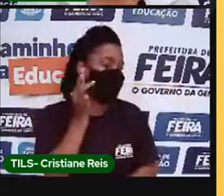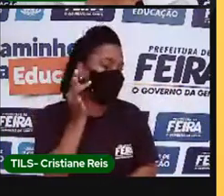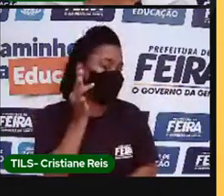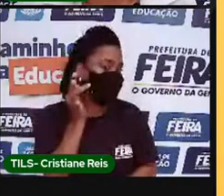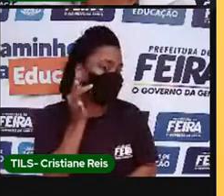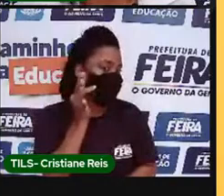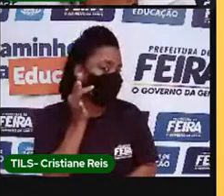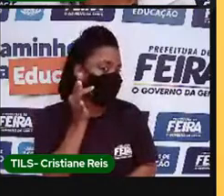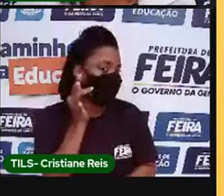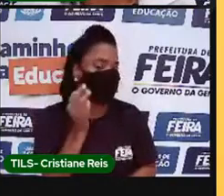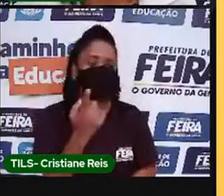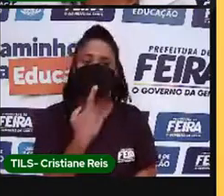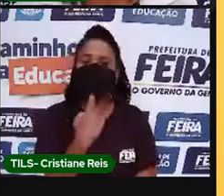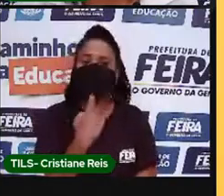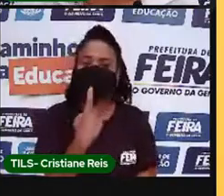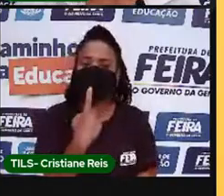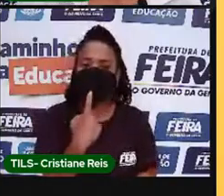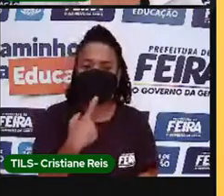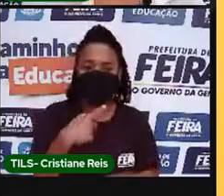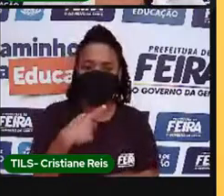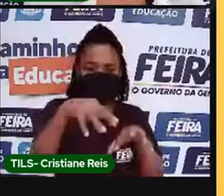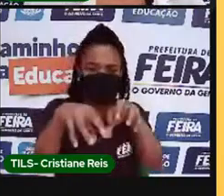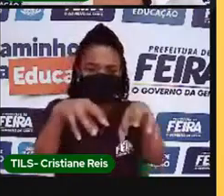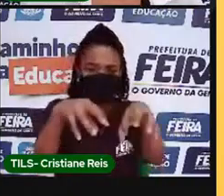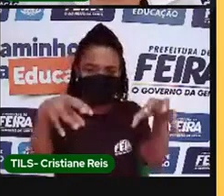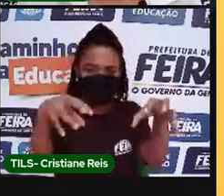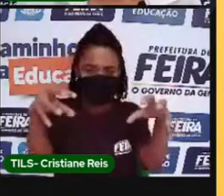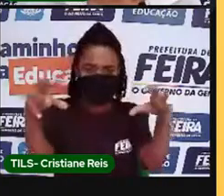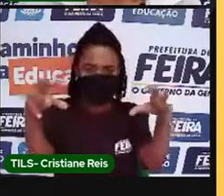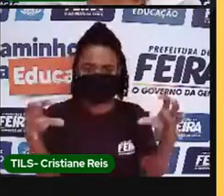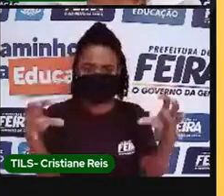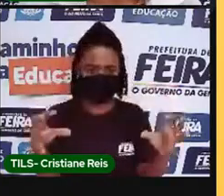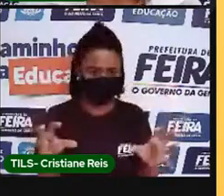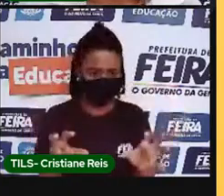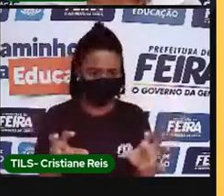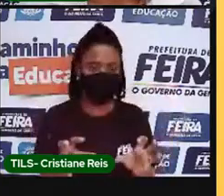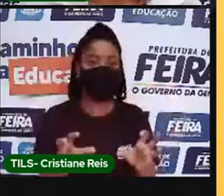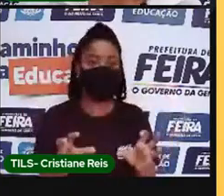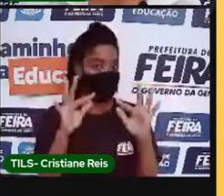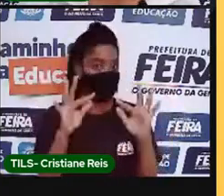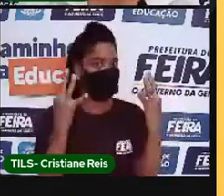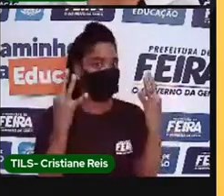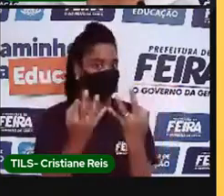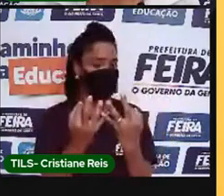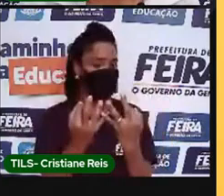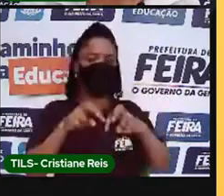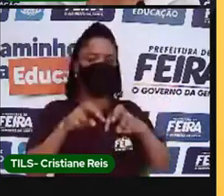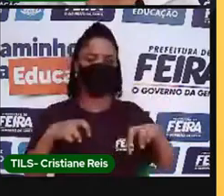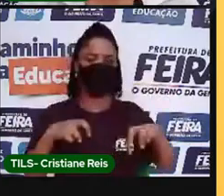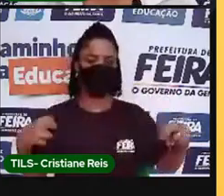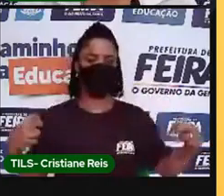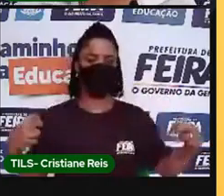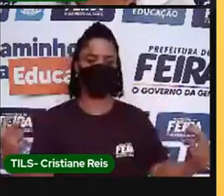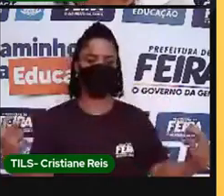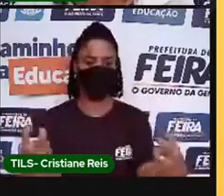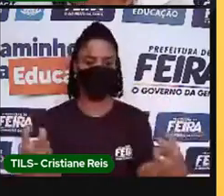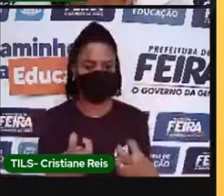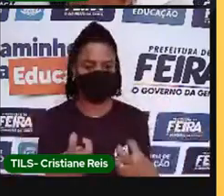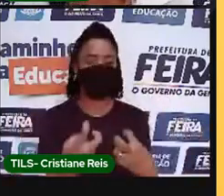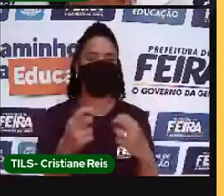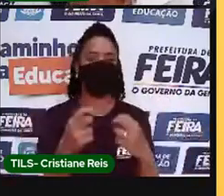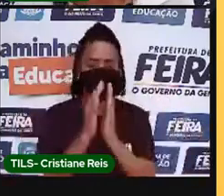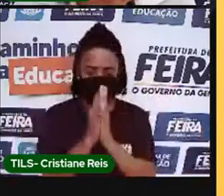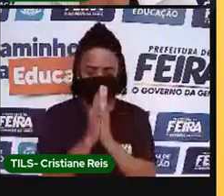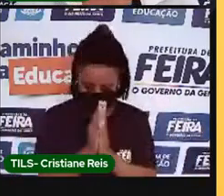creme belges. E durante esse momento de reunião familiar, eles se dedicam a agradecer